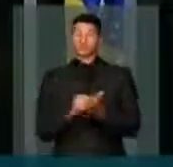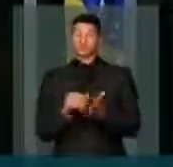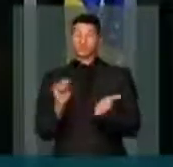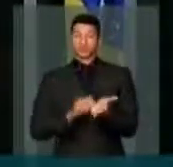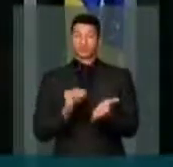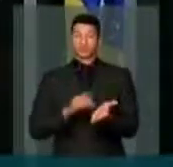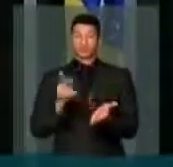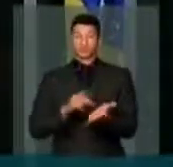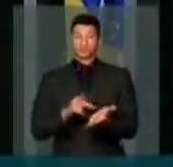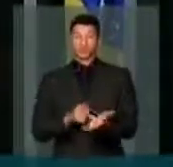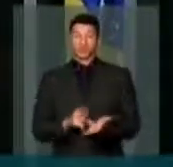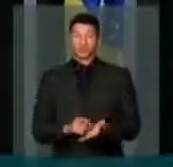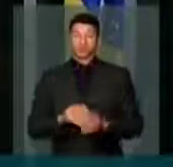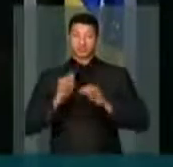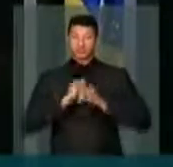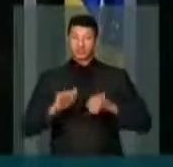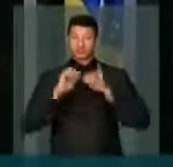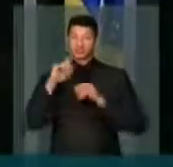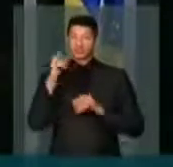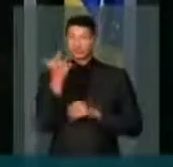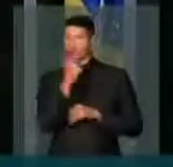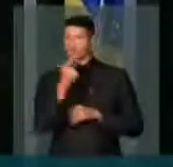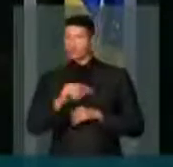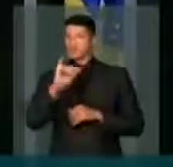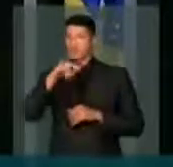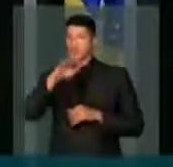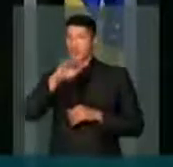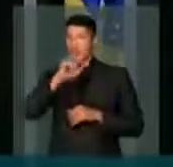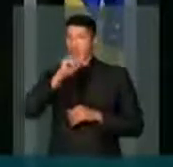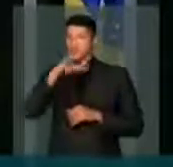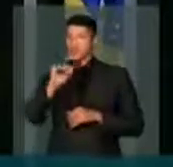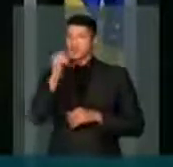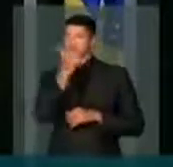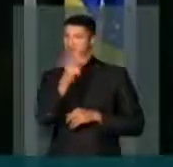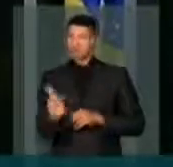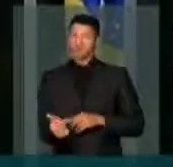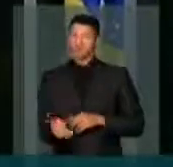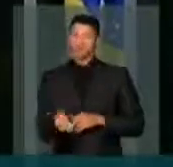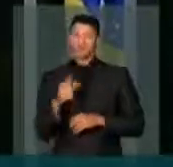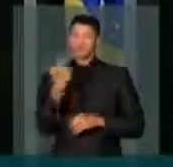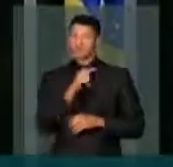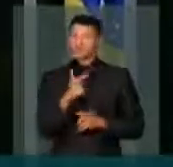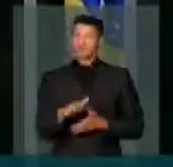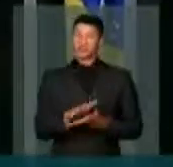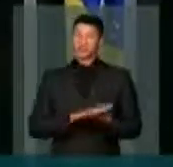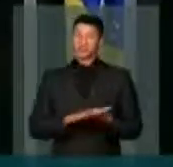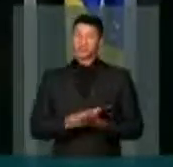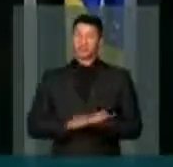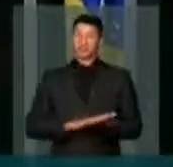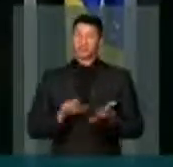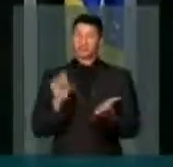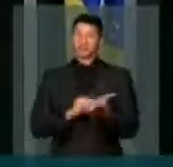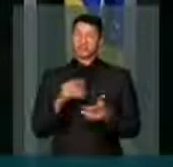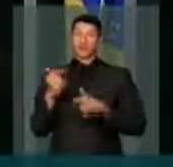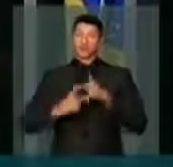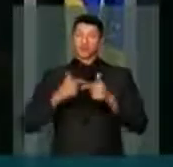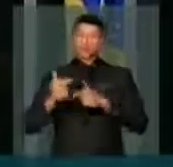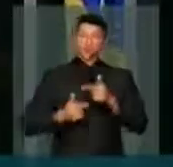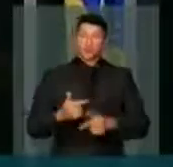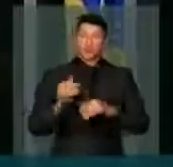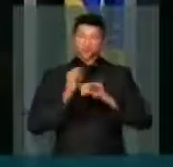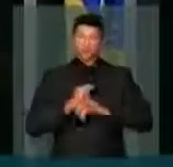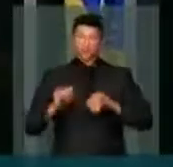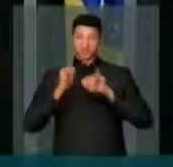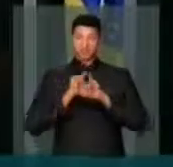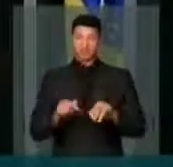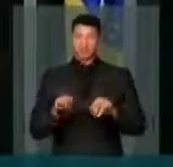falta de verdade, dizendo que não haveria inflação, dizendo que não haveria desemprego, dizendo